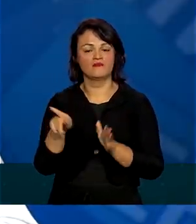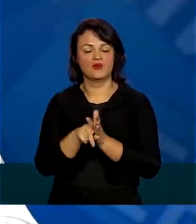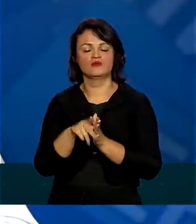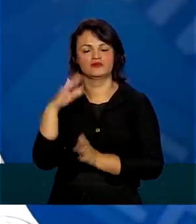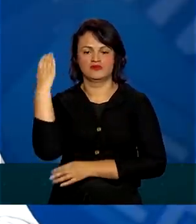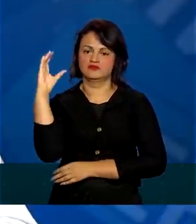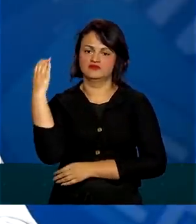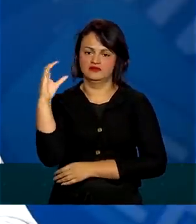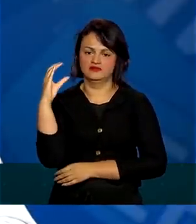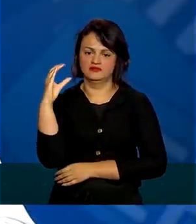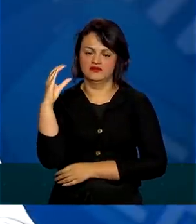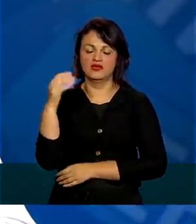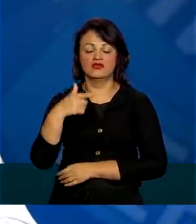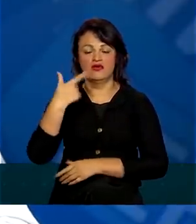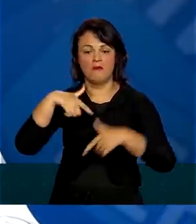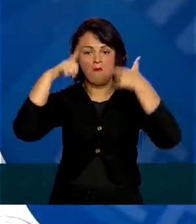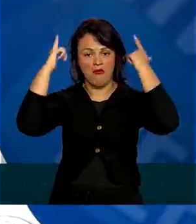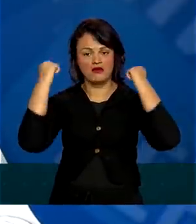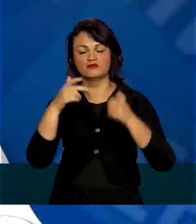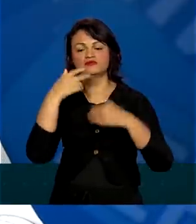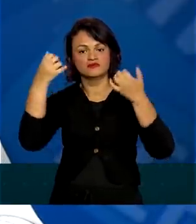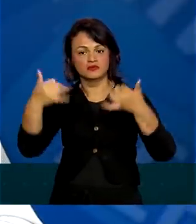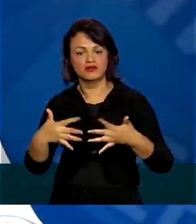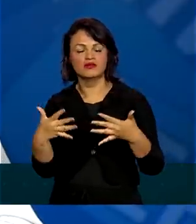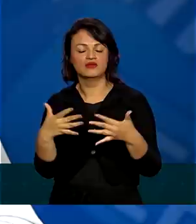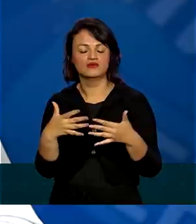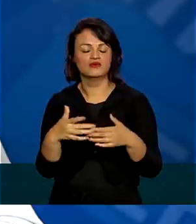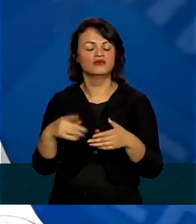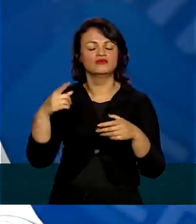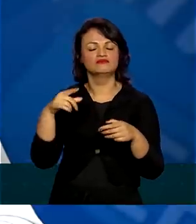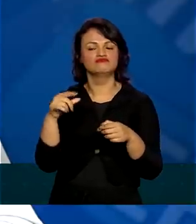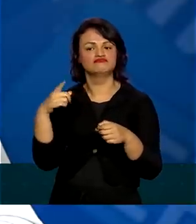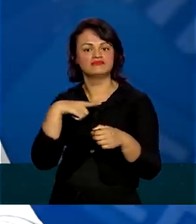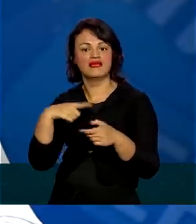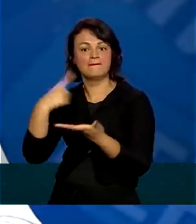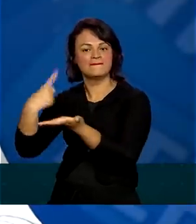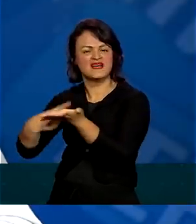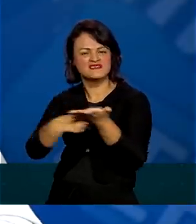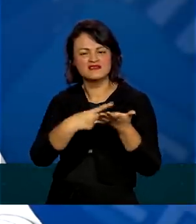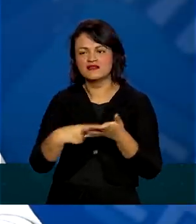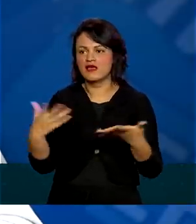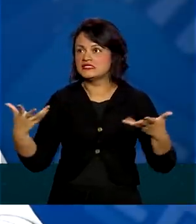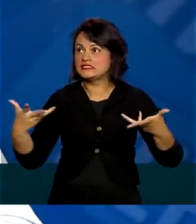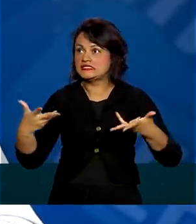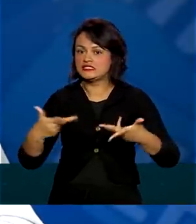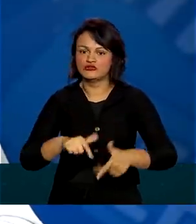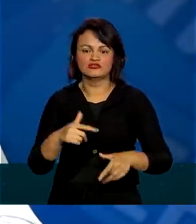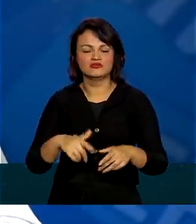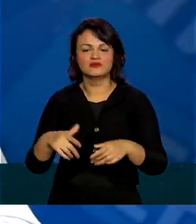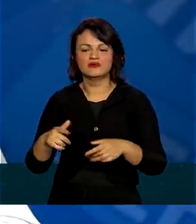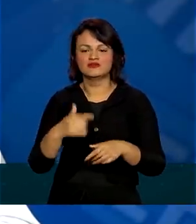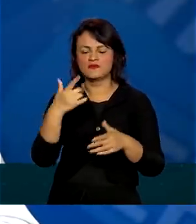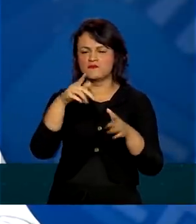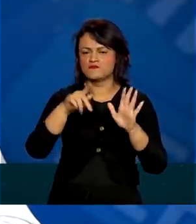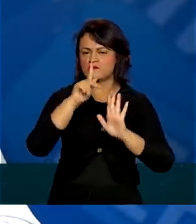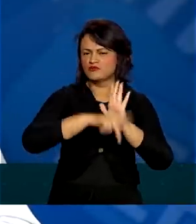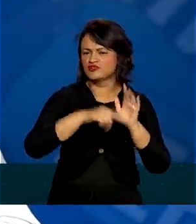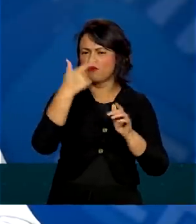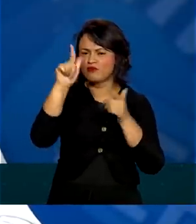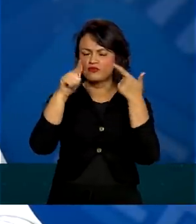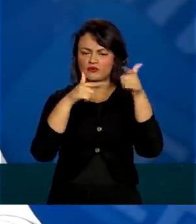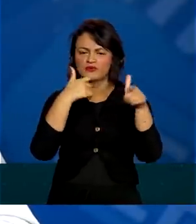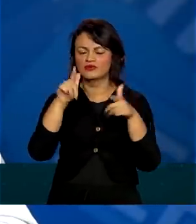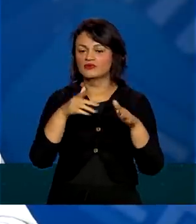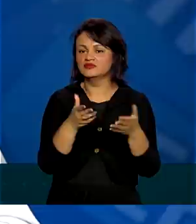científico. E o ministro Marcos Pontes tem feito parcerias maravilhosas, inúmeros projetos estão em